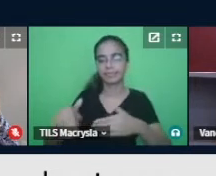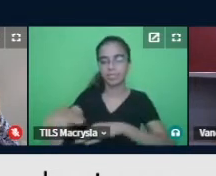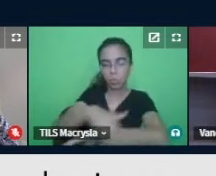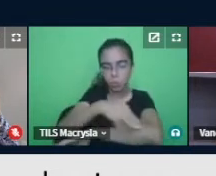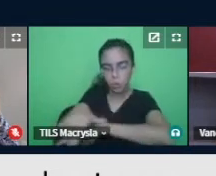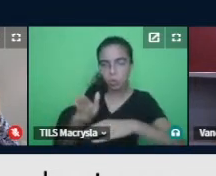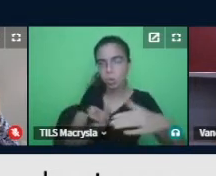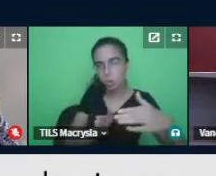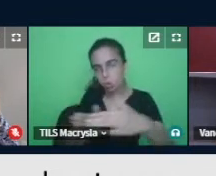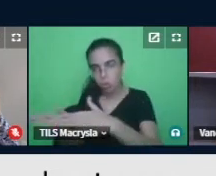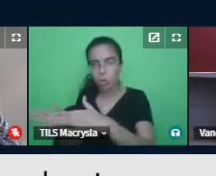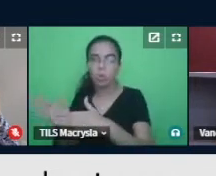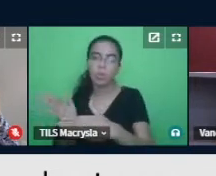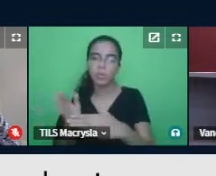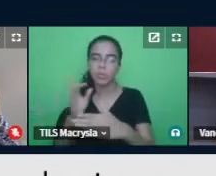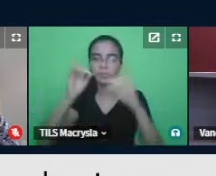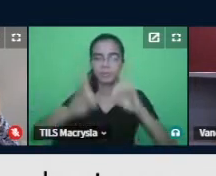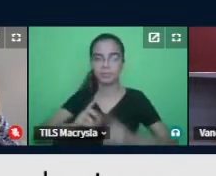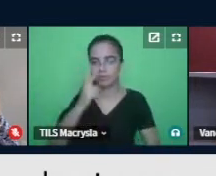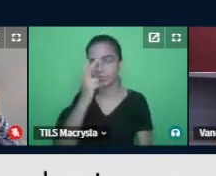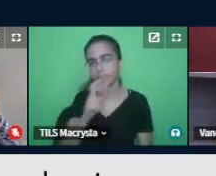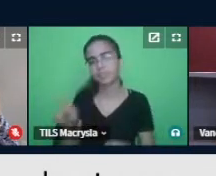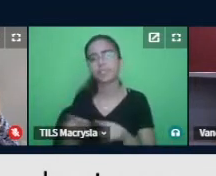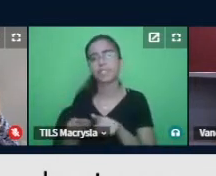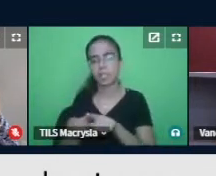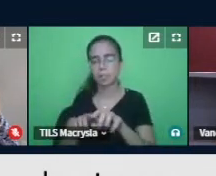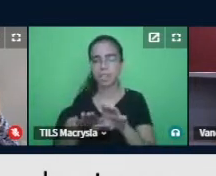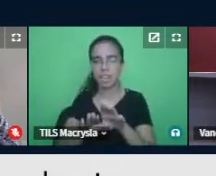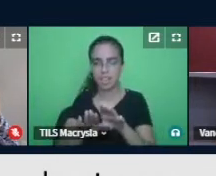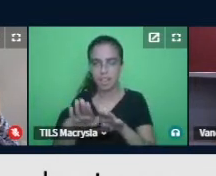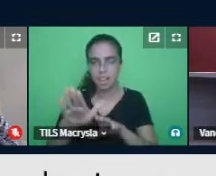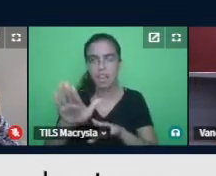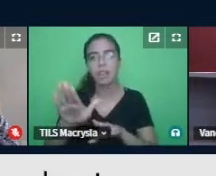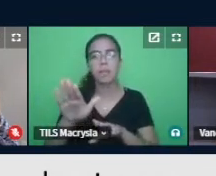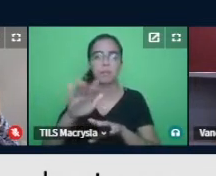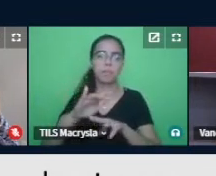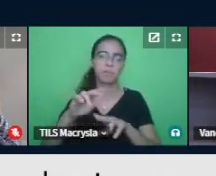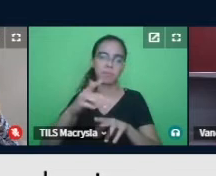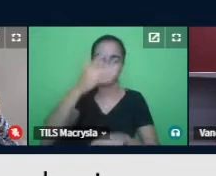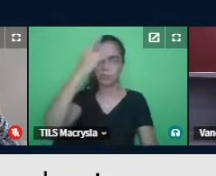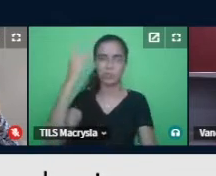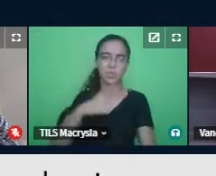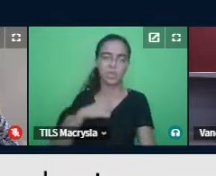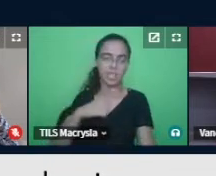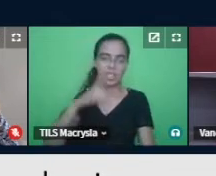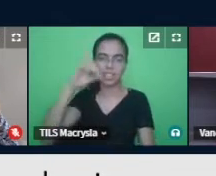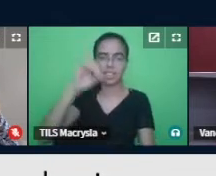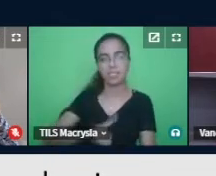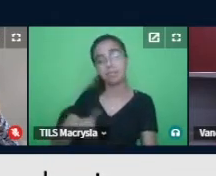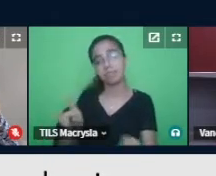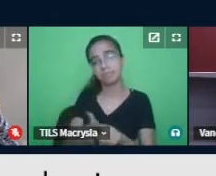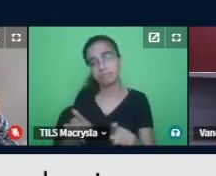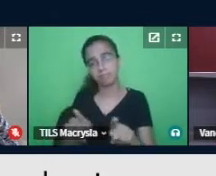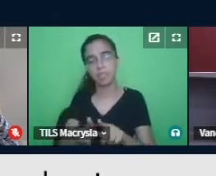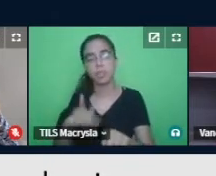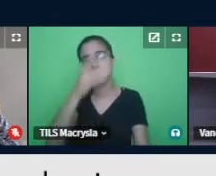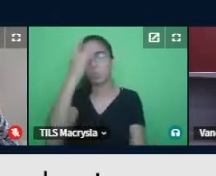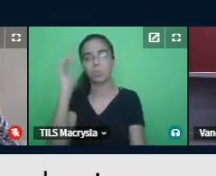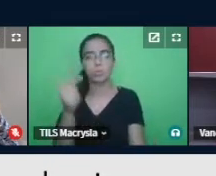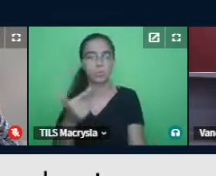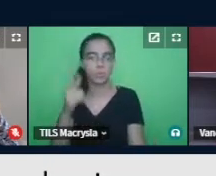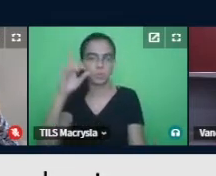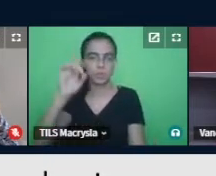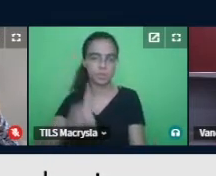visuais, as rampas que podem beneficiar tanto as pessoas com deficiência quanto as pessoas sem deficiência também. Então, a ideia